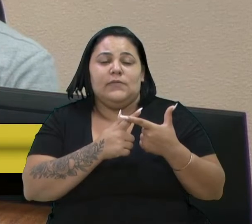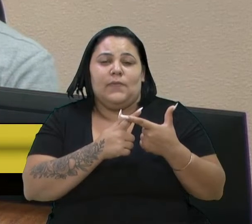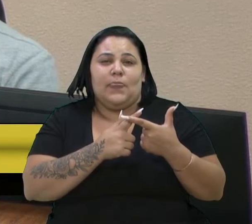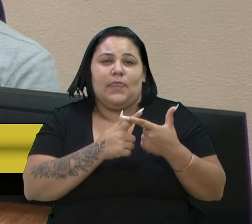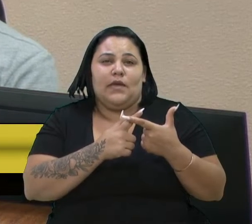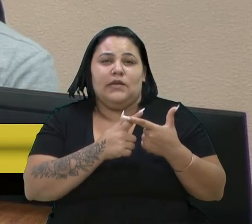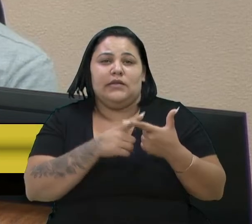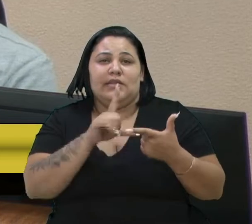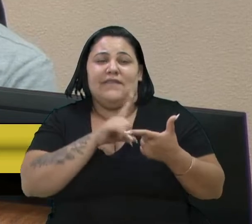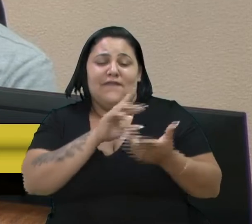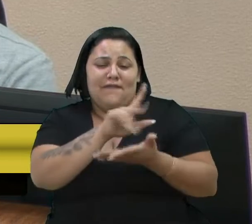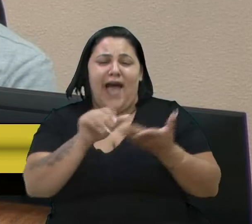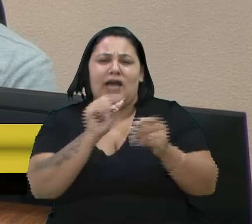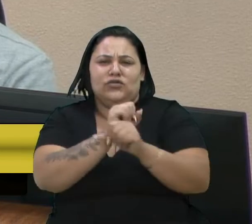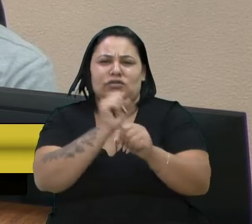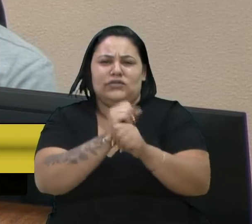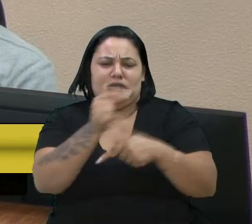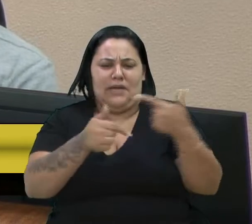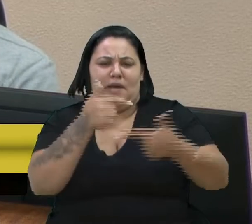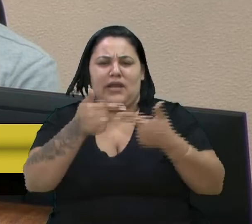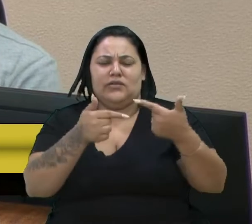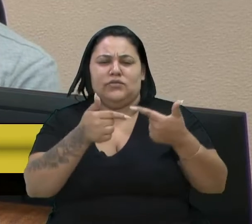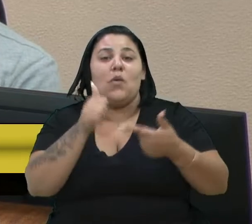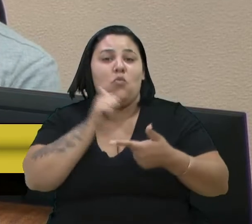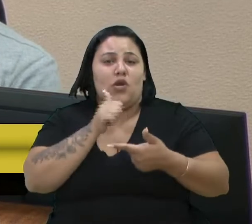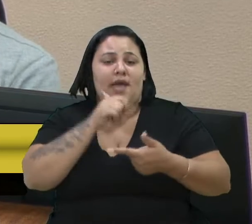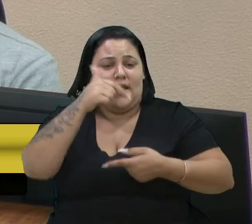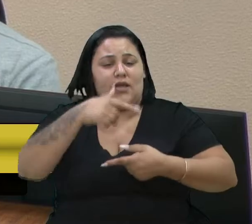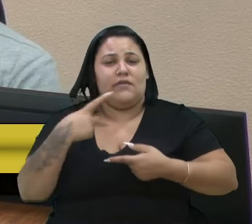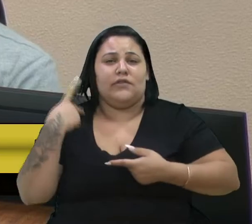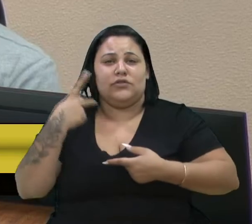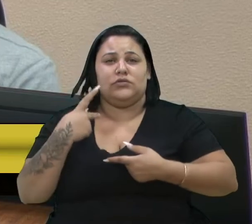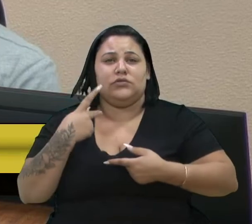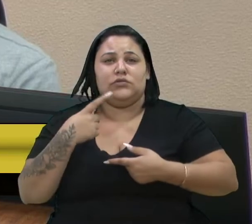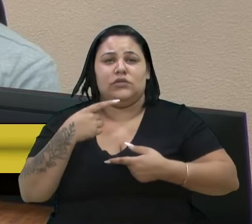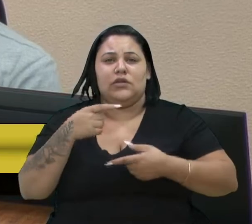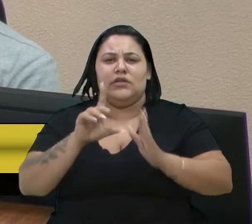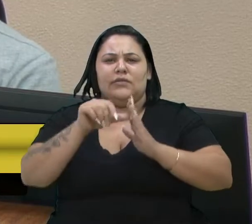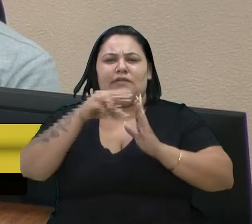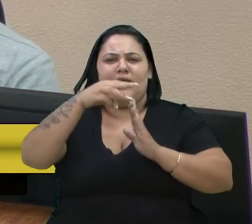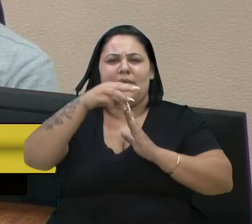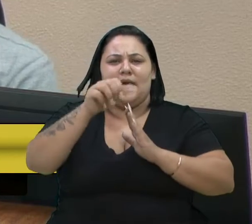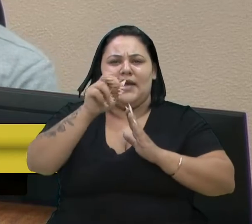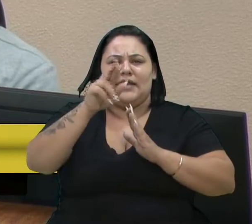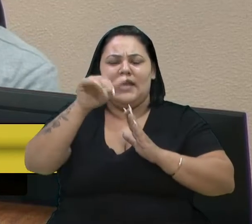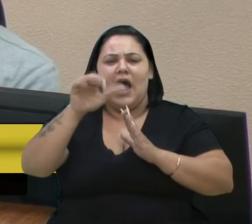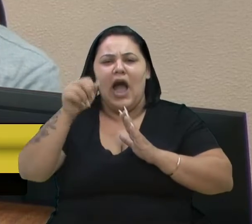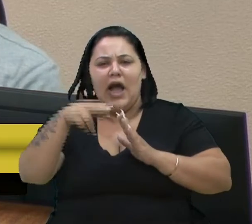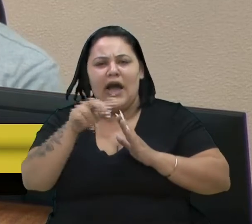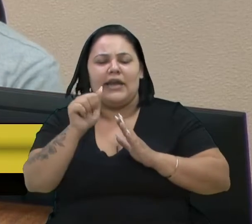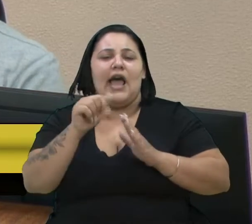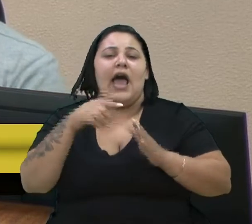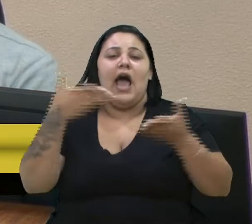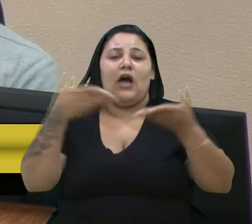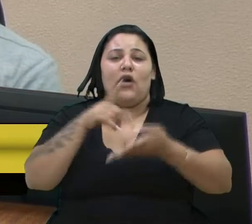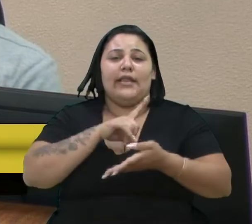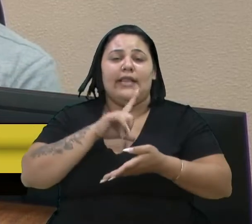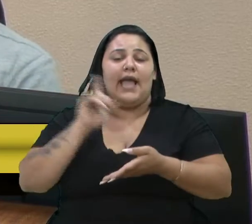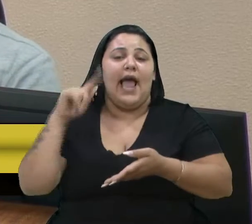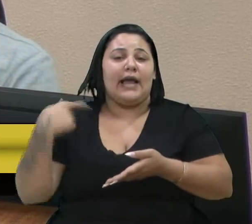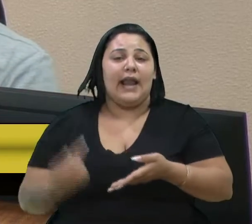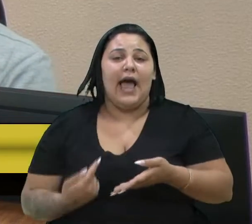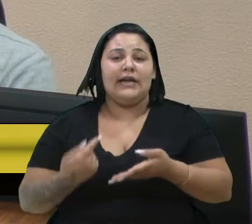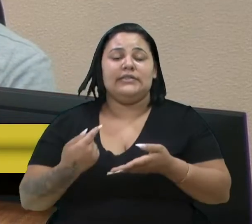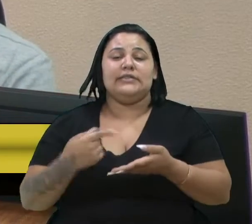durou e ficou anos na presidência do partido sendo uma mulher. Aí tivemos aqui a Maria Helena Sartori como deputada, tivemos a vereadora Gladys agora, a vereadora